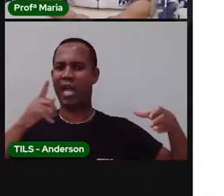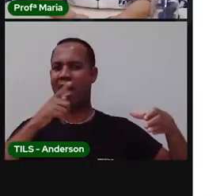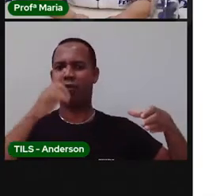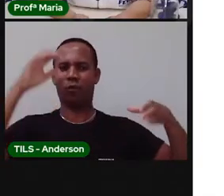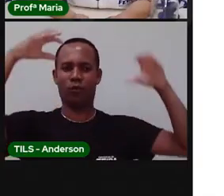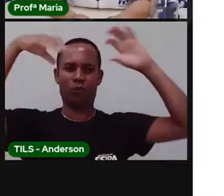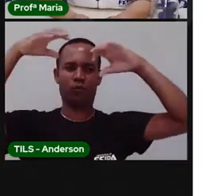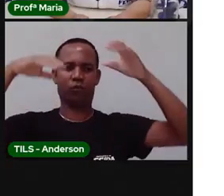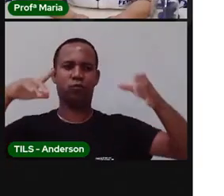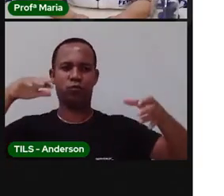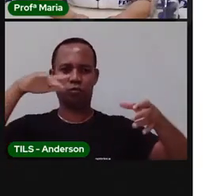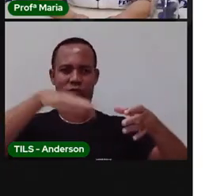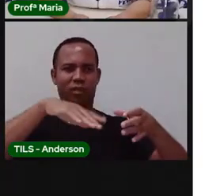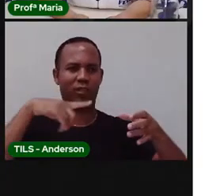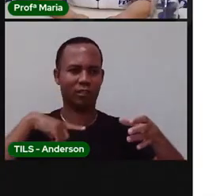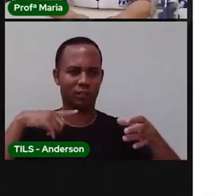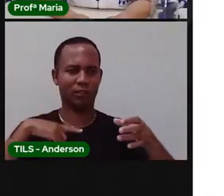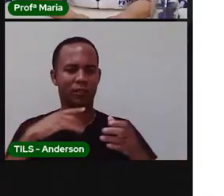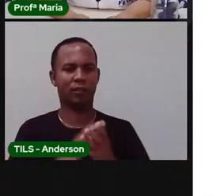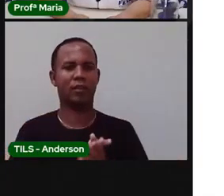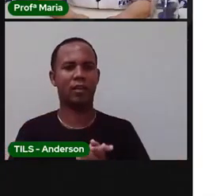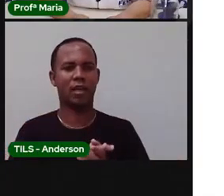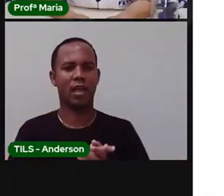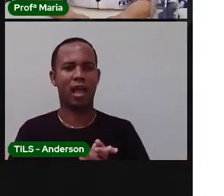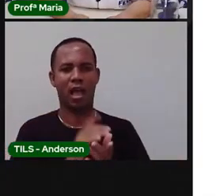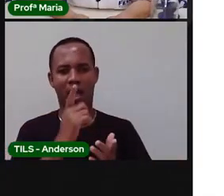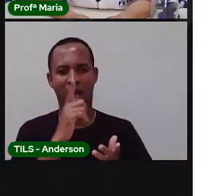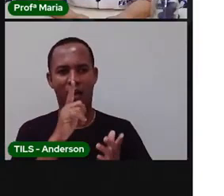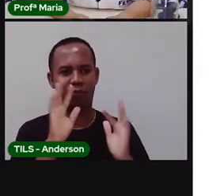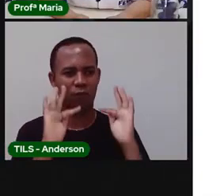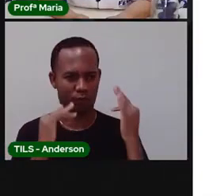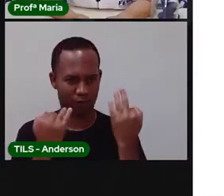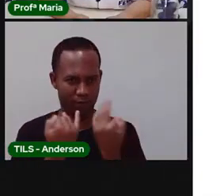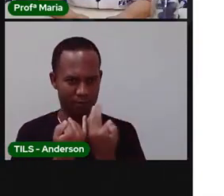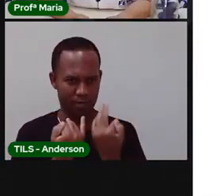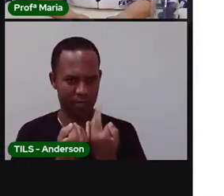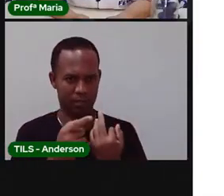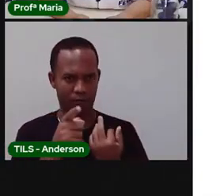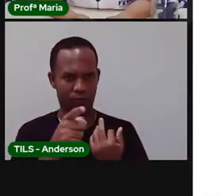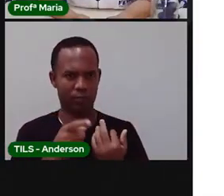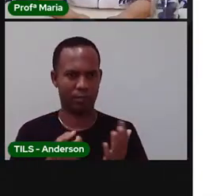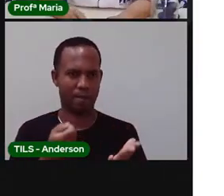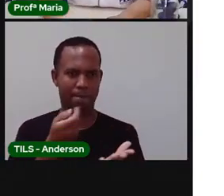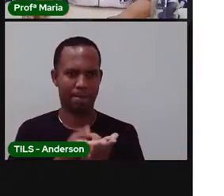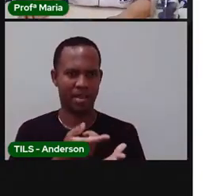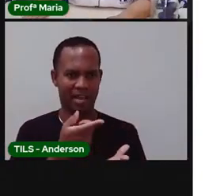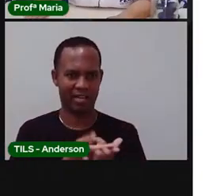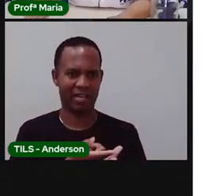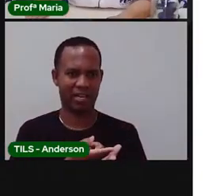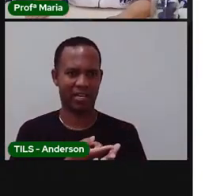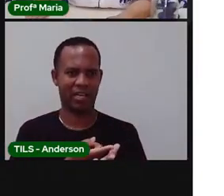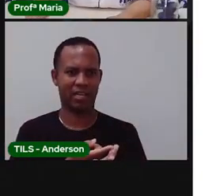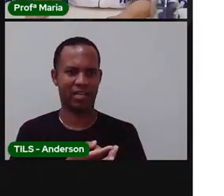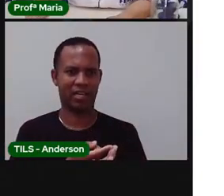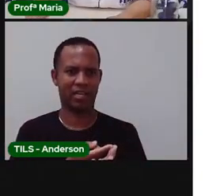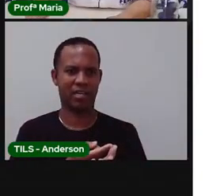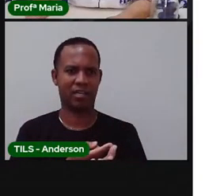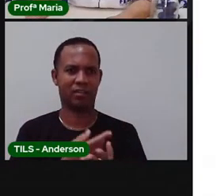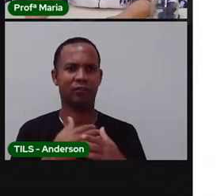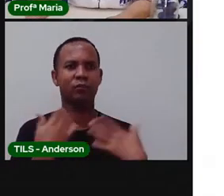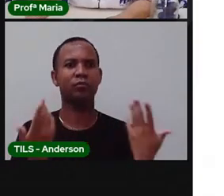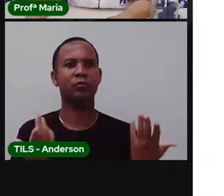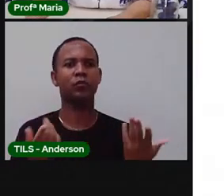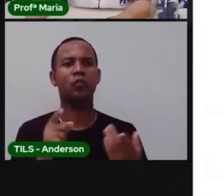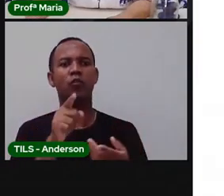da sua família é alta? E dentro da conta de água, será que você paga a rede de esgoto? O que